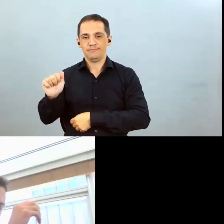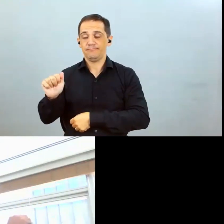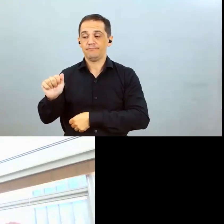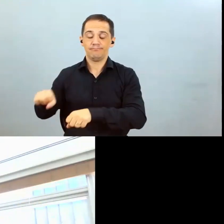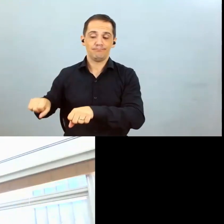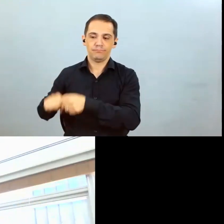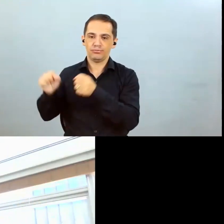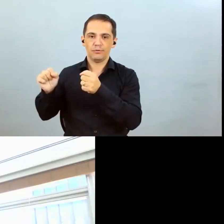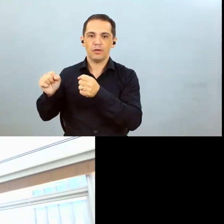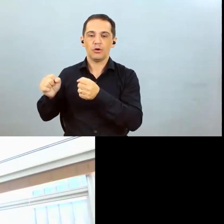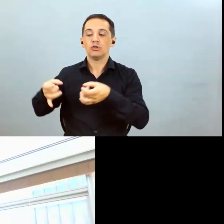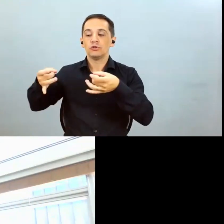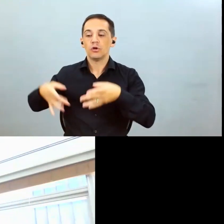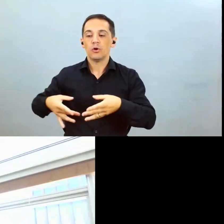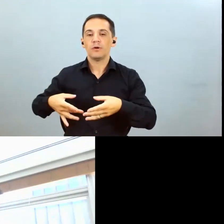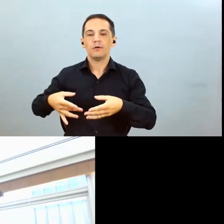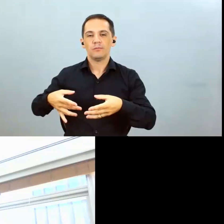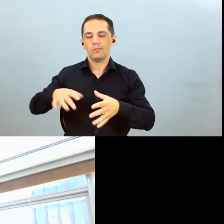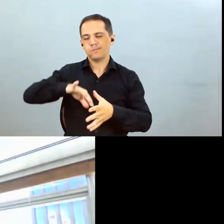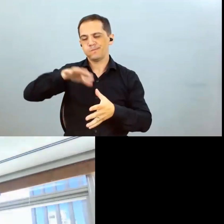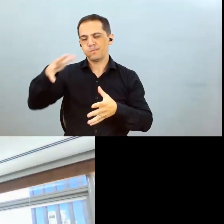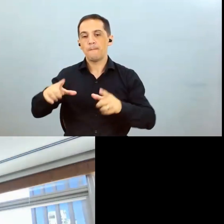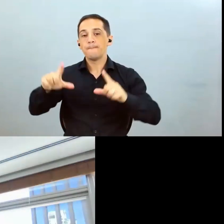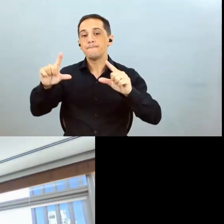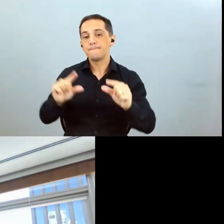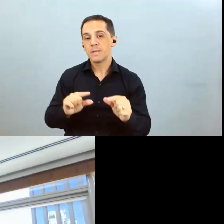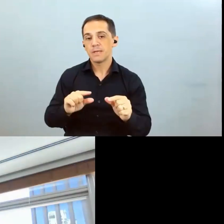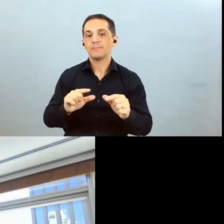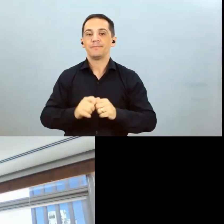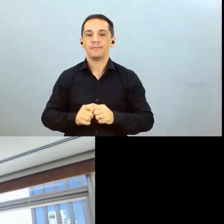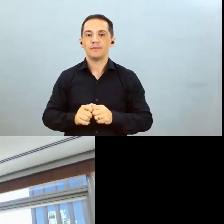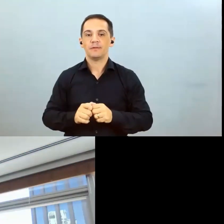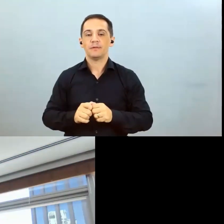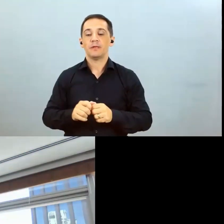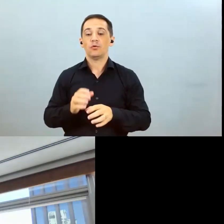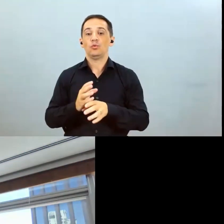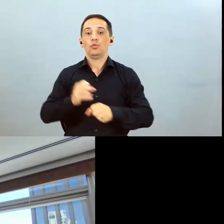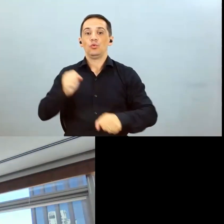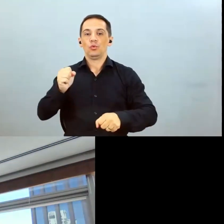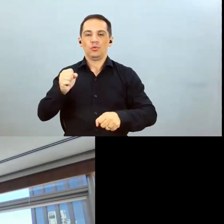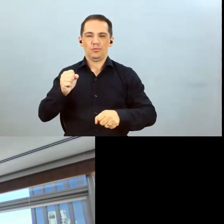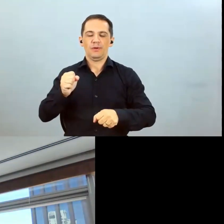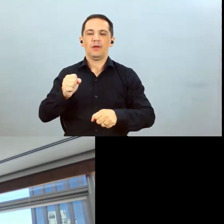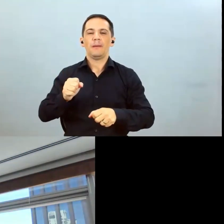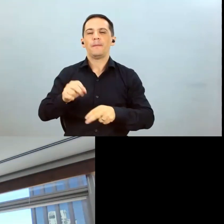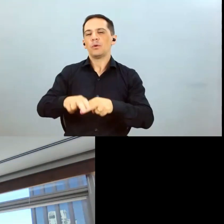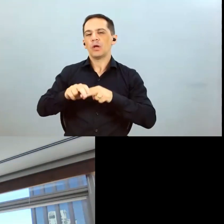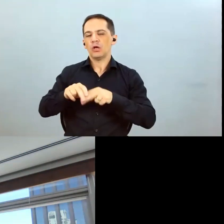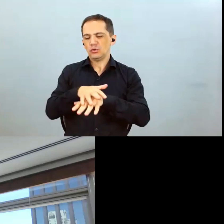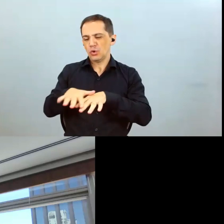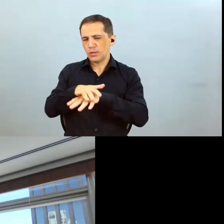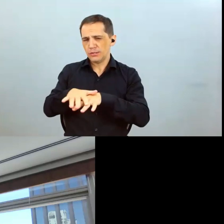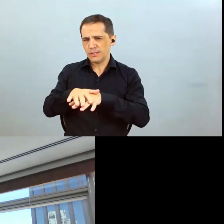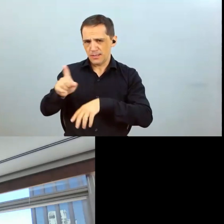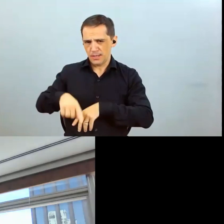Então, tanto que o nosso faturamento menor desse primeiro trimestre não foi por causa da soja, foi por causa do algodão, o volume menor de algodão que ficou do